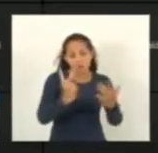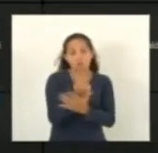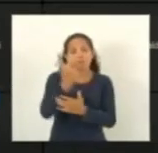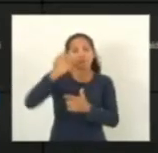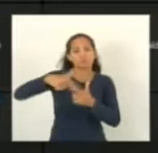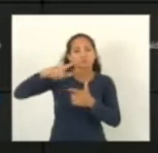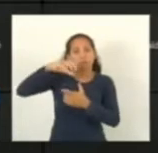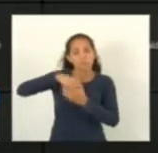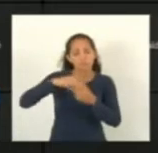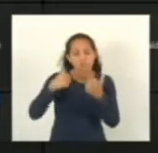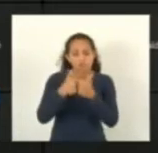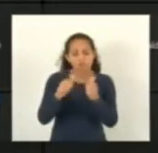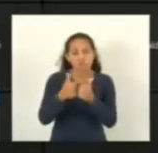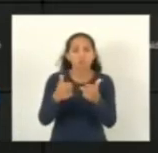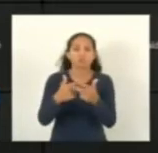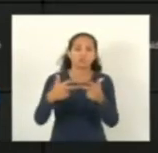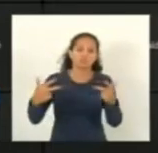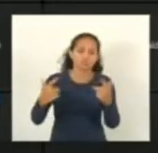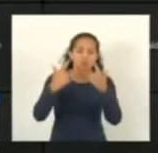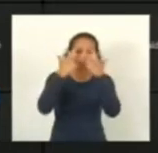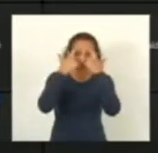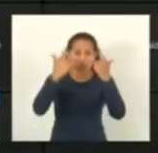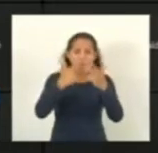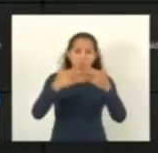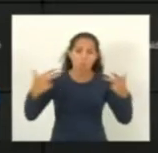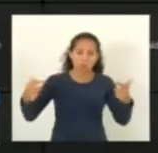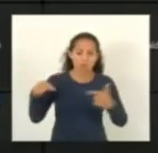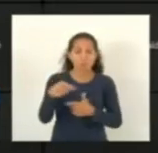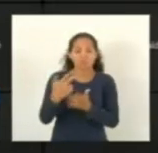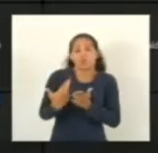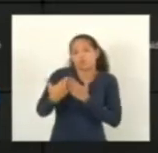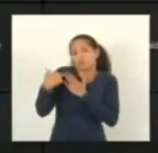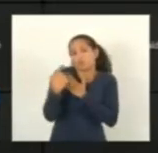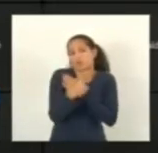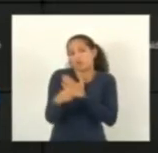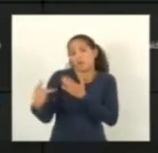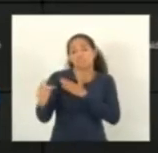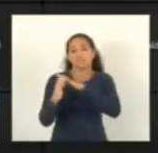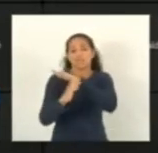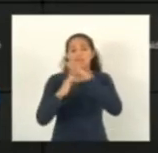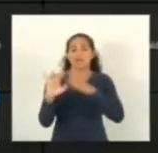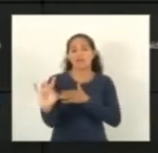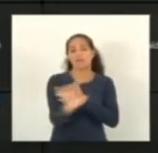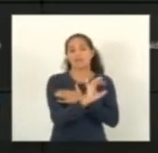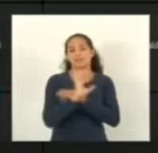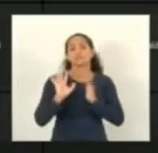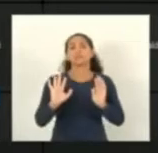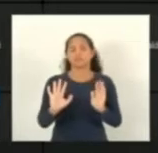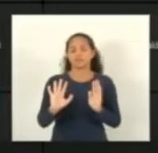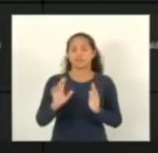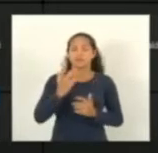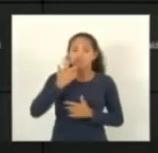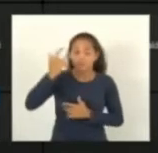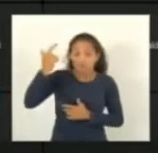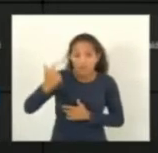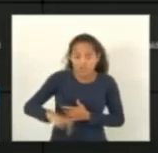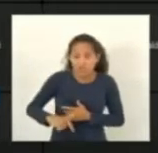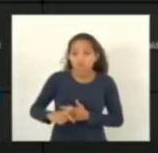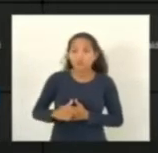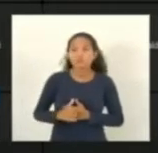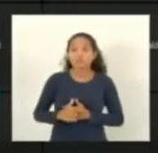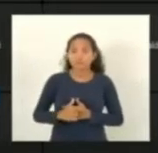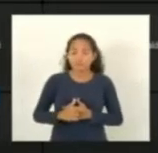para que de mura violência, é verdade, serem responsabilizadas por isso. Esse é um ponto, vou repetir novamente as instâncias